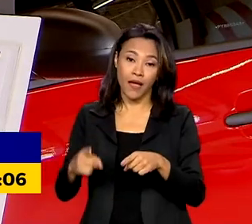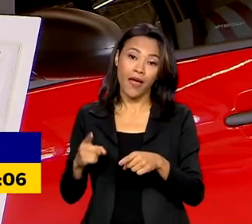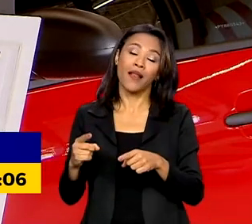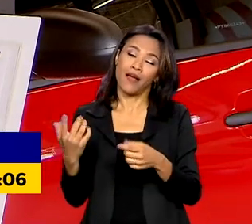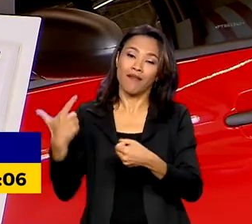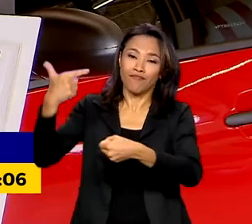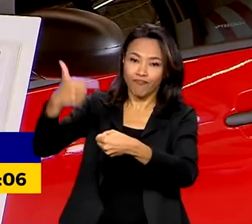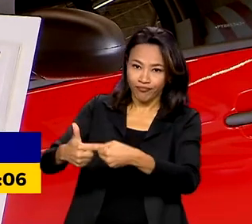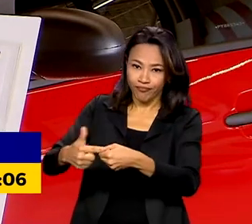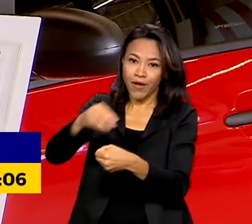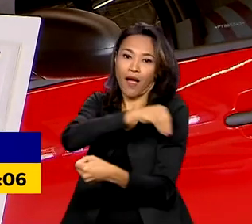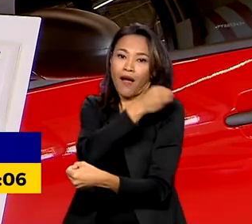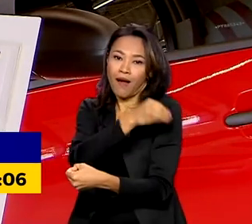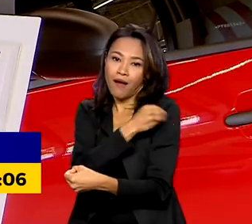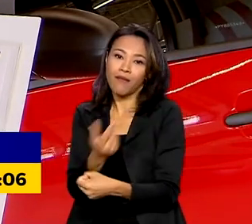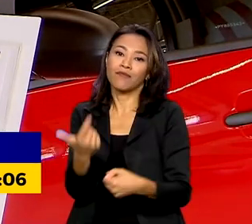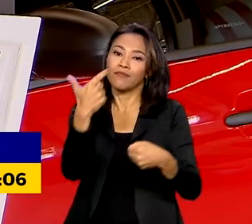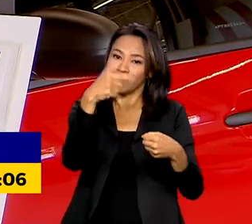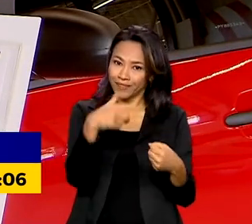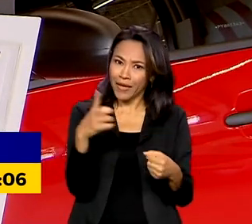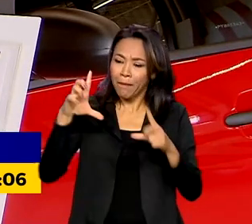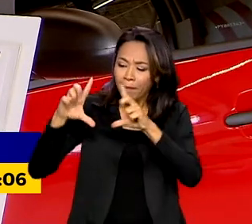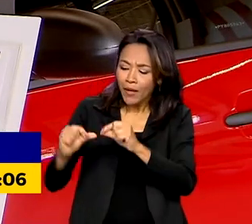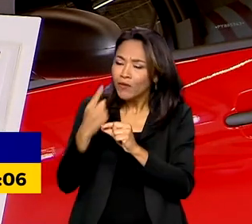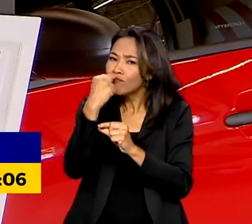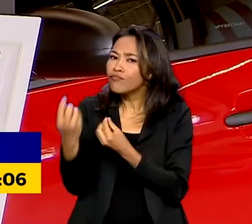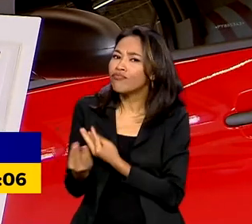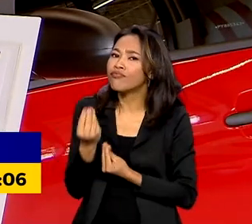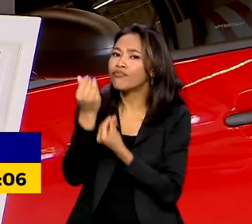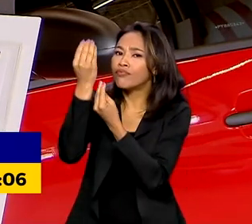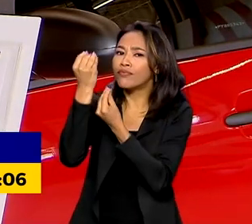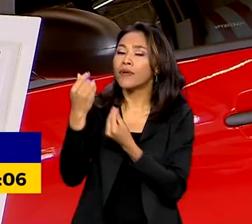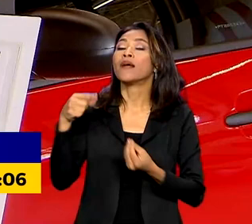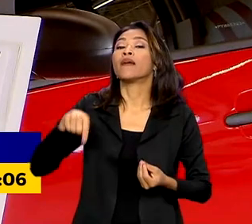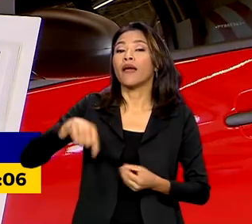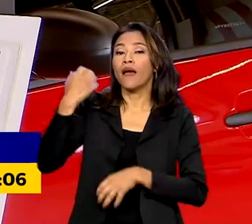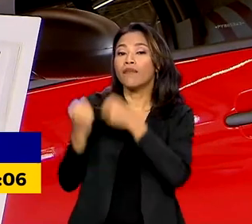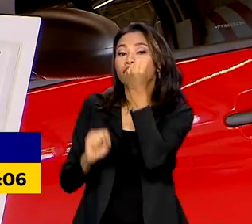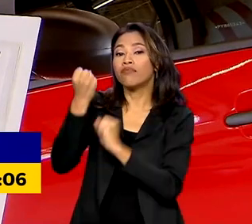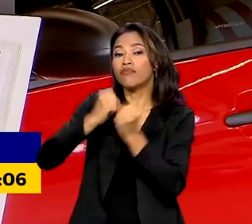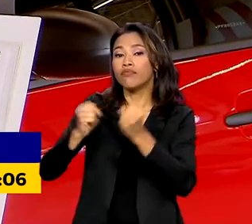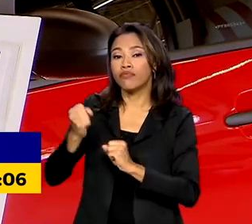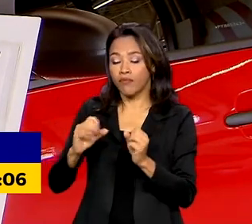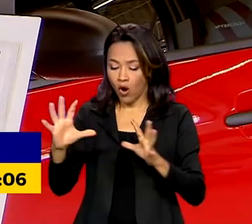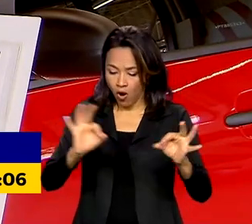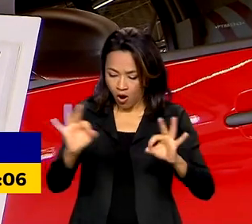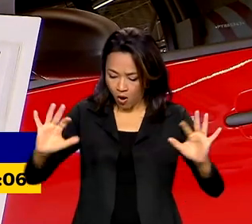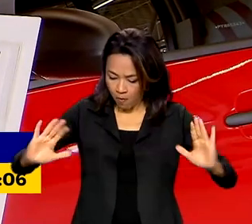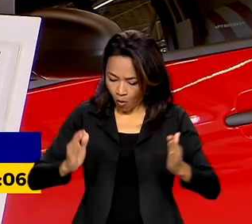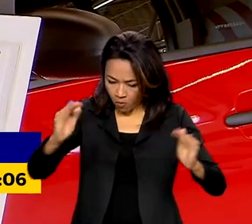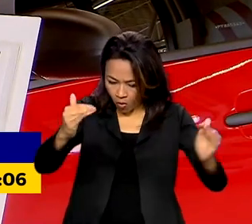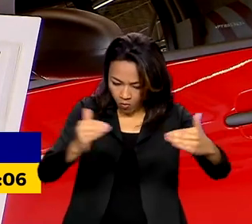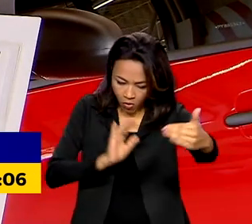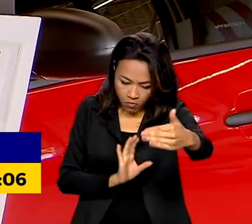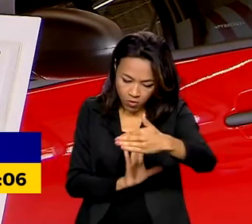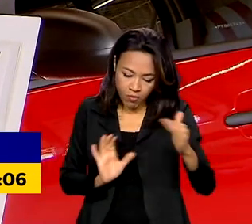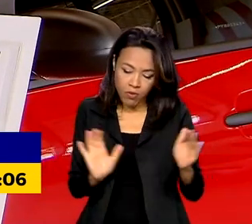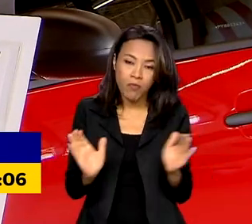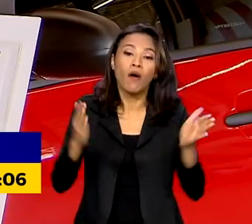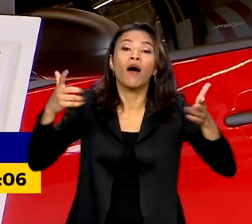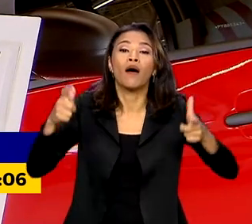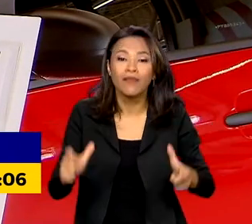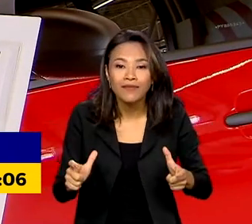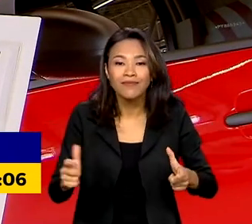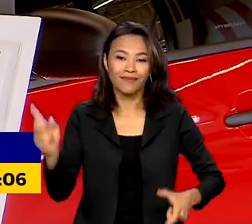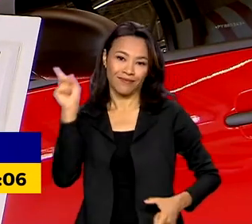aceita etanol, que é menos poluente. Além disso, é fabricado e montado totalmente no Brasil, em Minas Gerais.